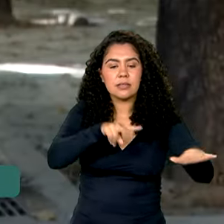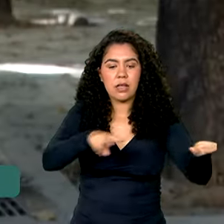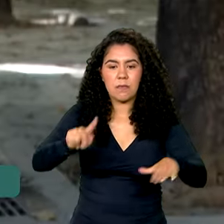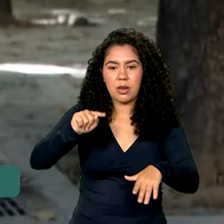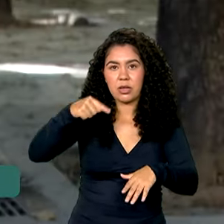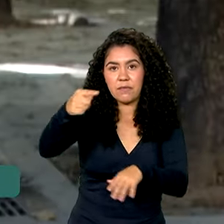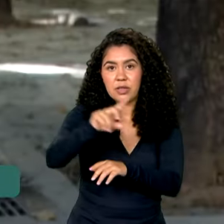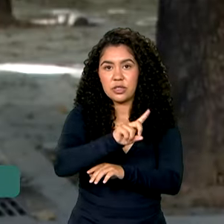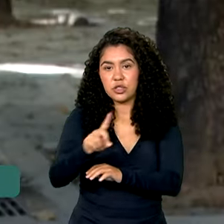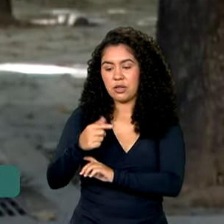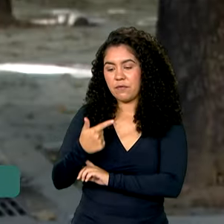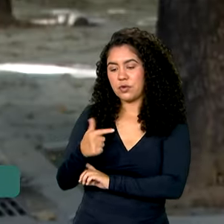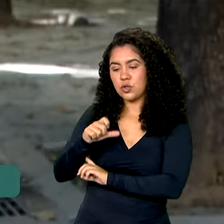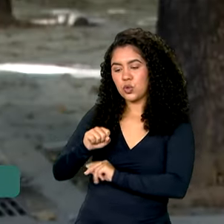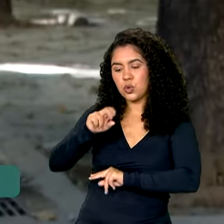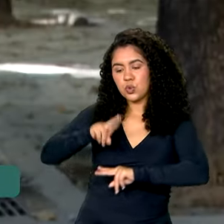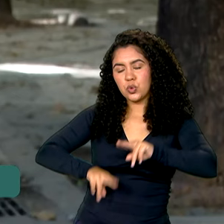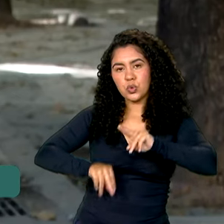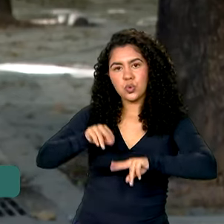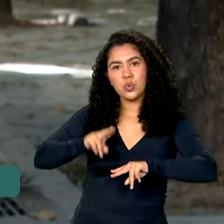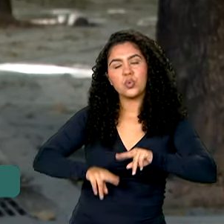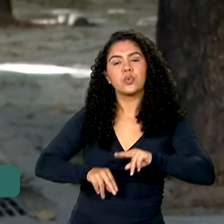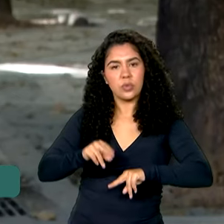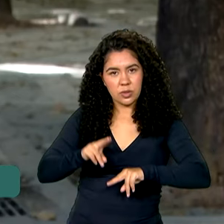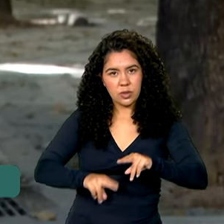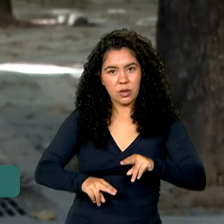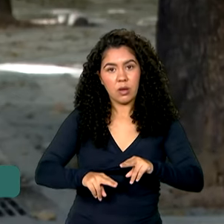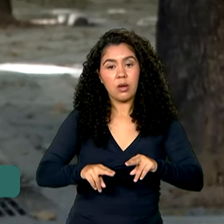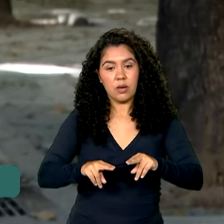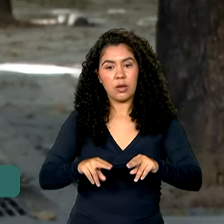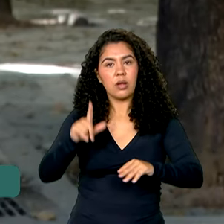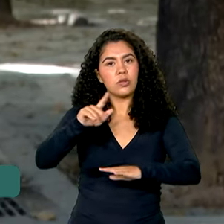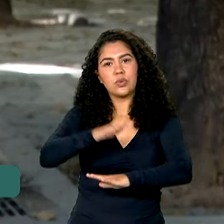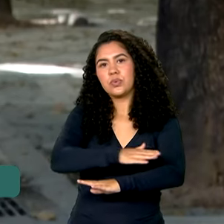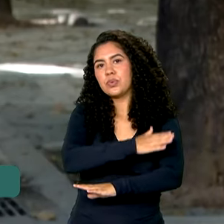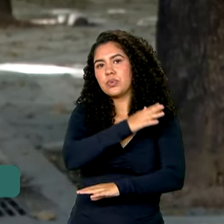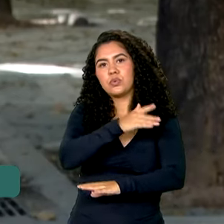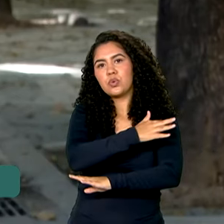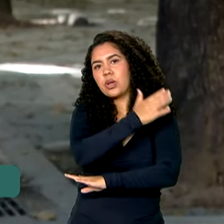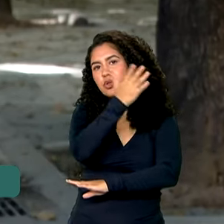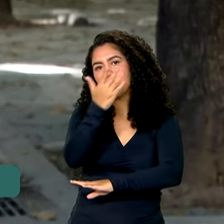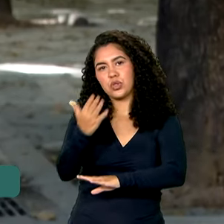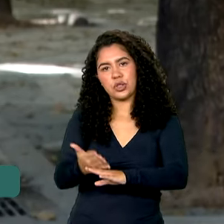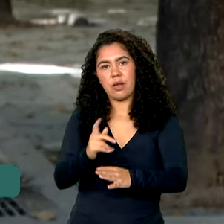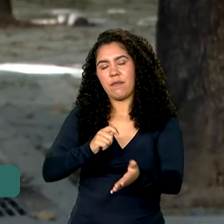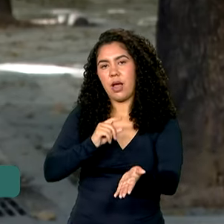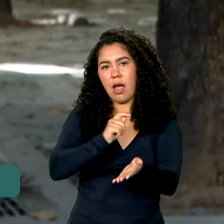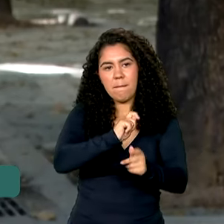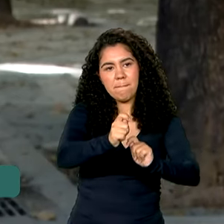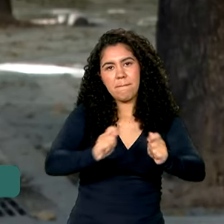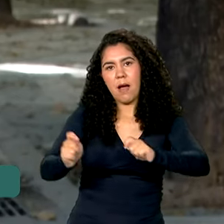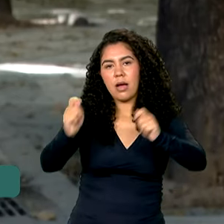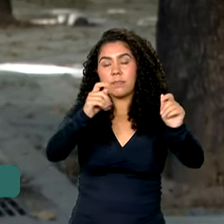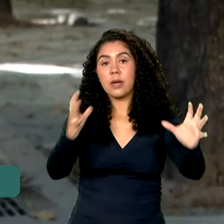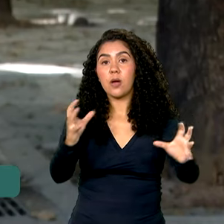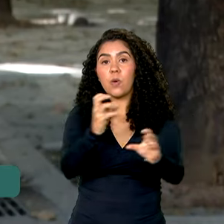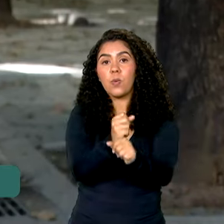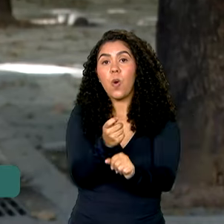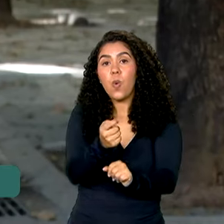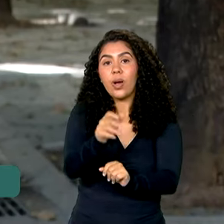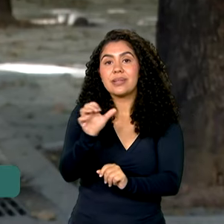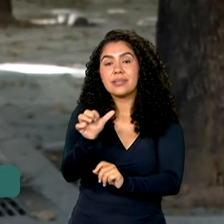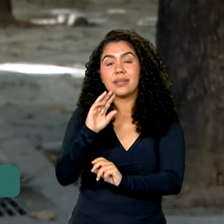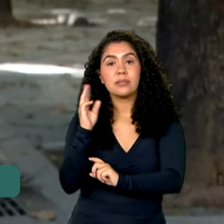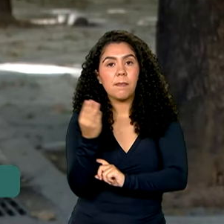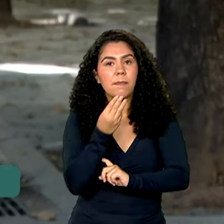28 de junho, o último dia útil do mês, ao longo desse dia, ao longo do dia 28 de junho. Quase 6 milhões de contribuintes vão